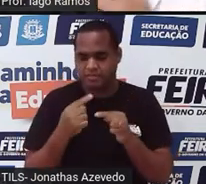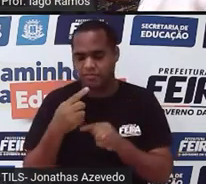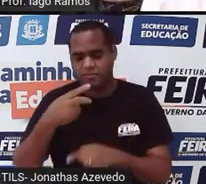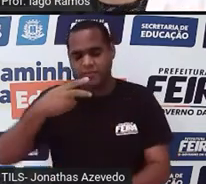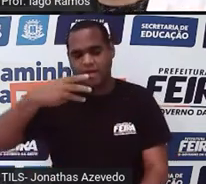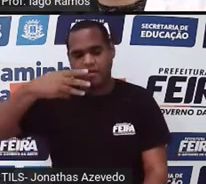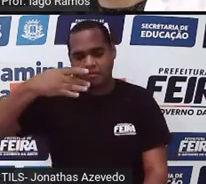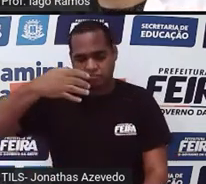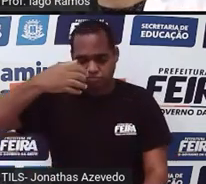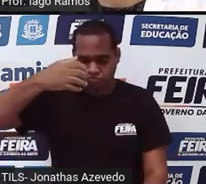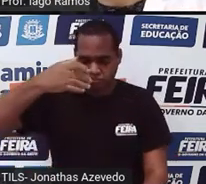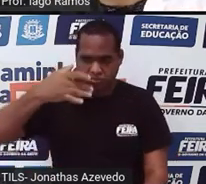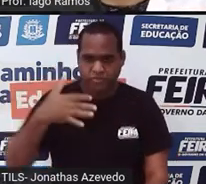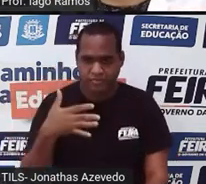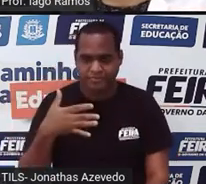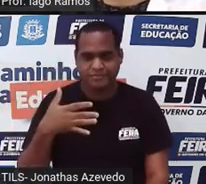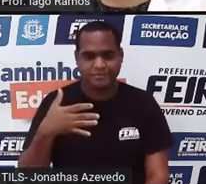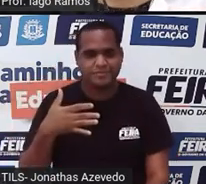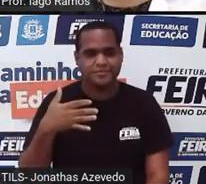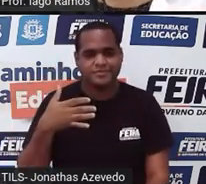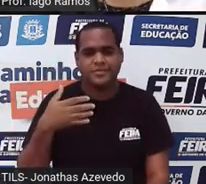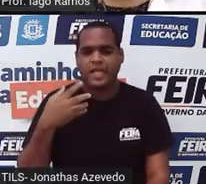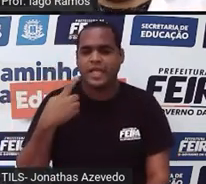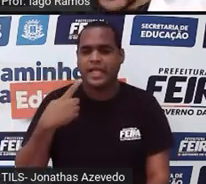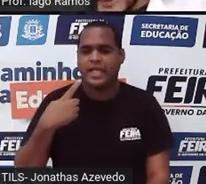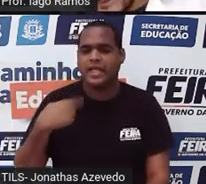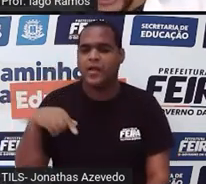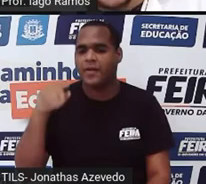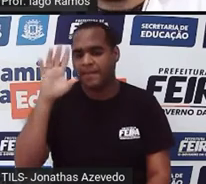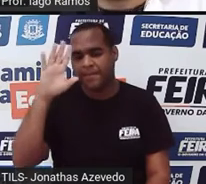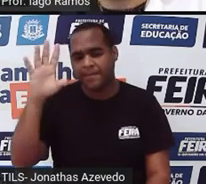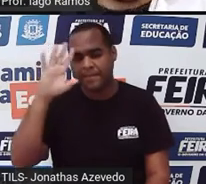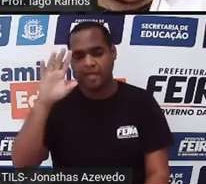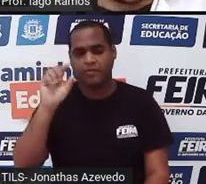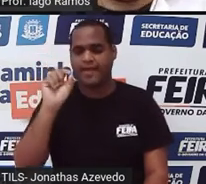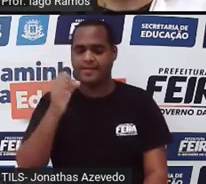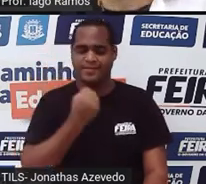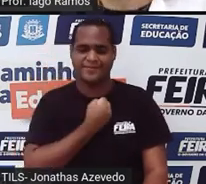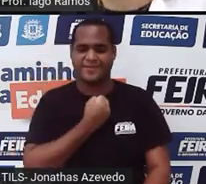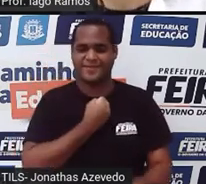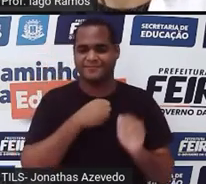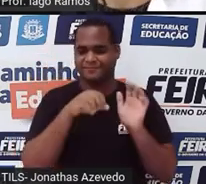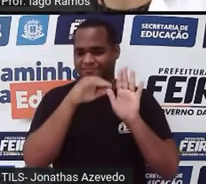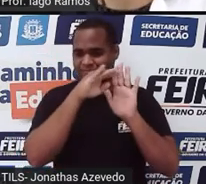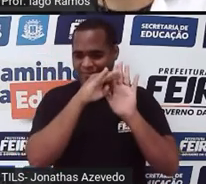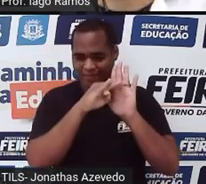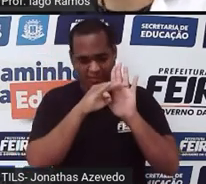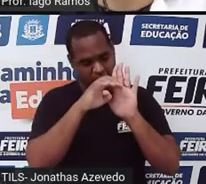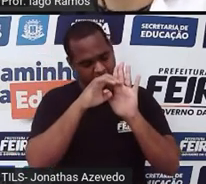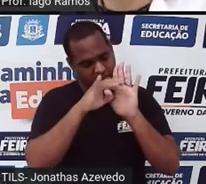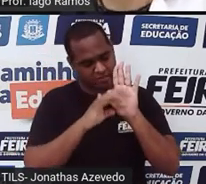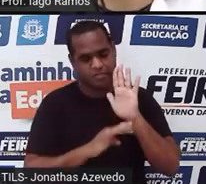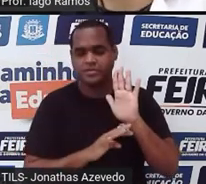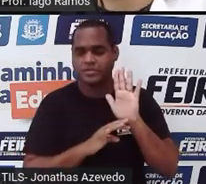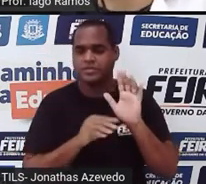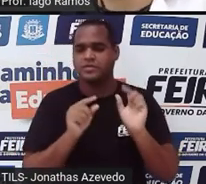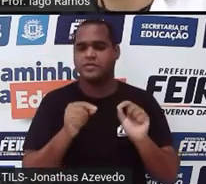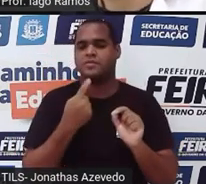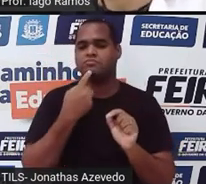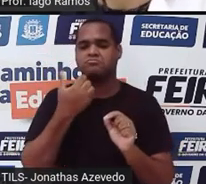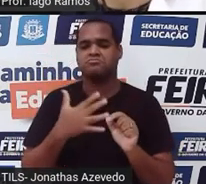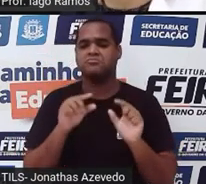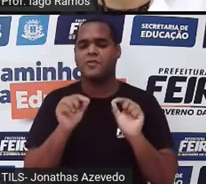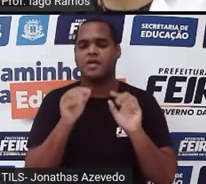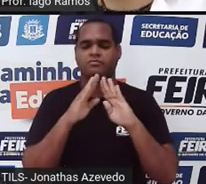outra, né? E se a gente está falando de sequência numérica, é claro, é claro que a gente está falando